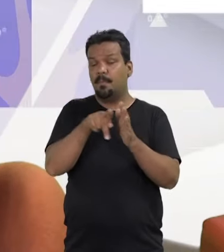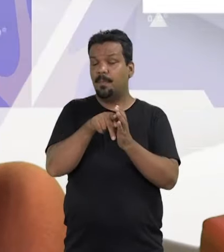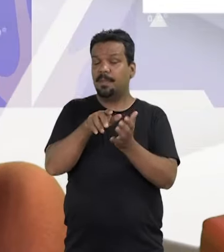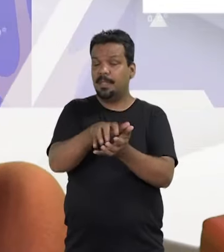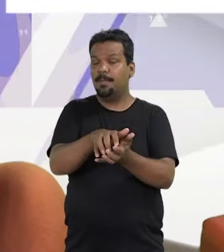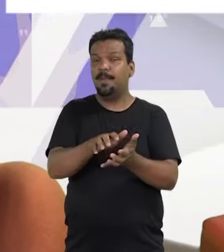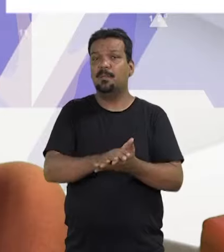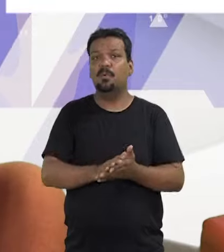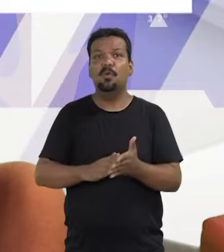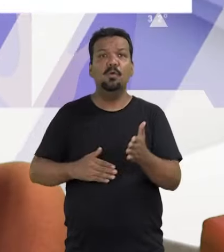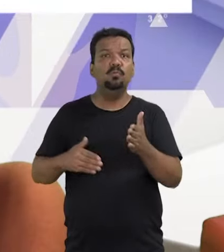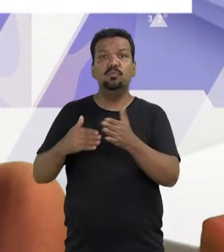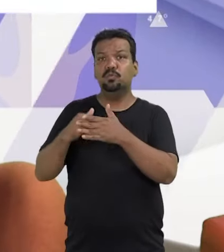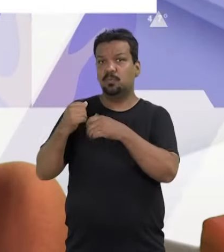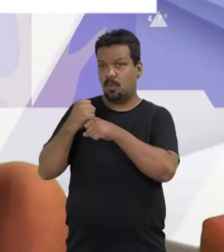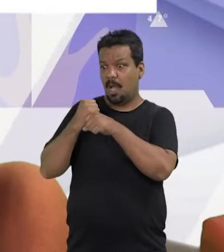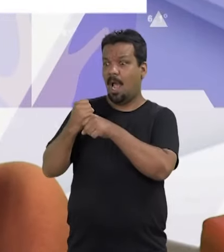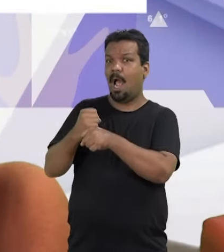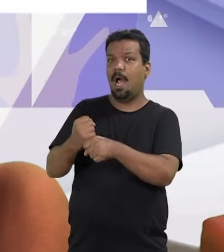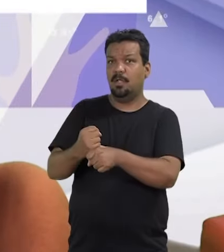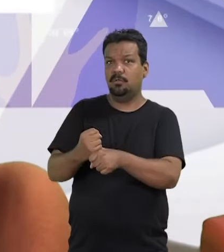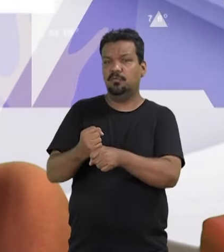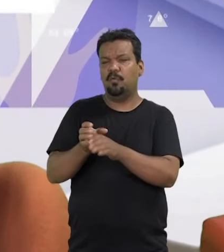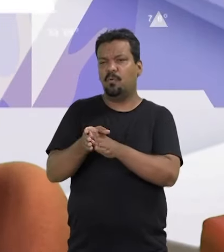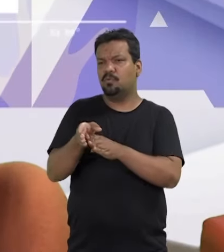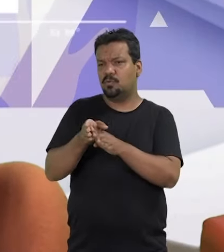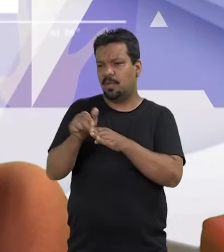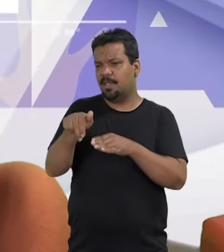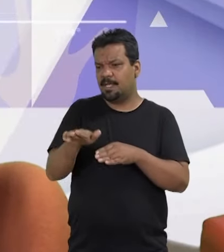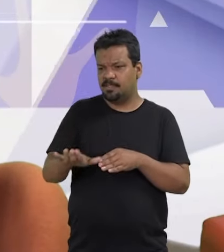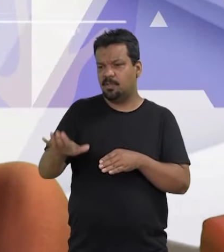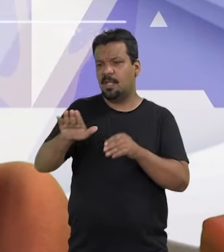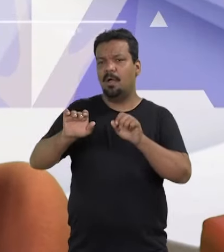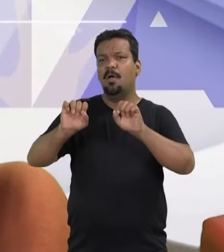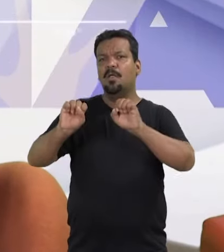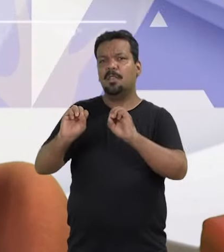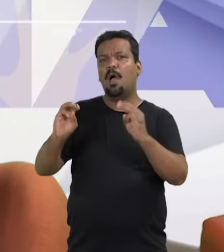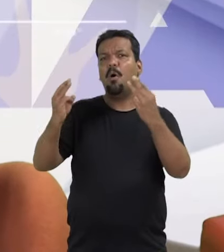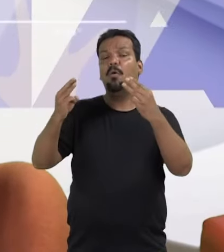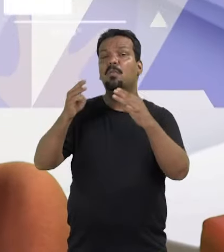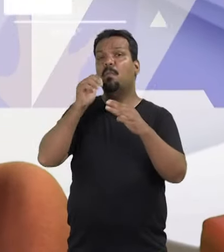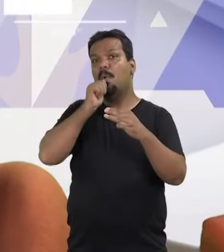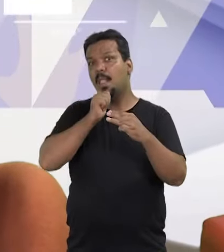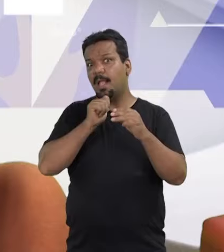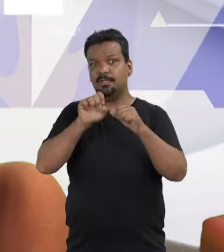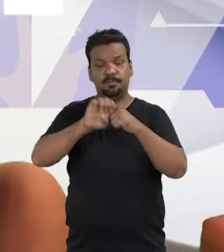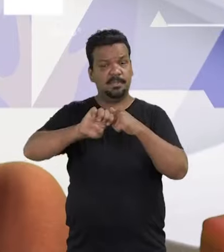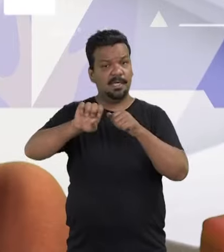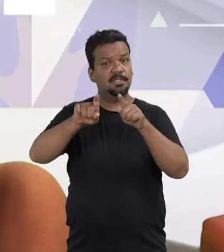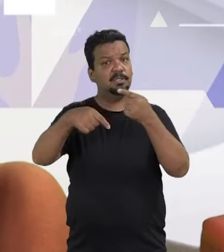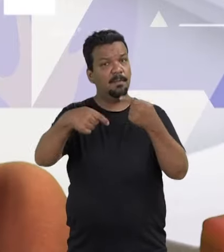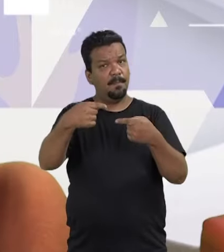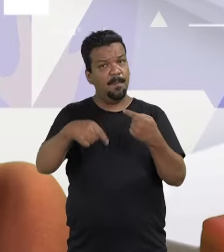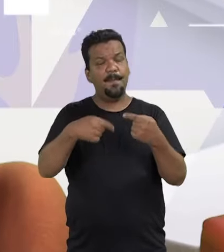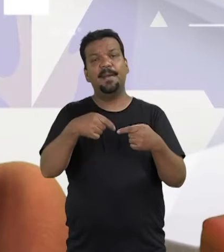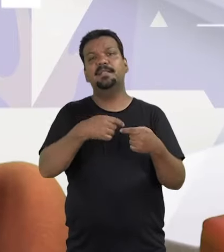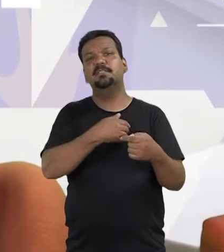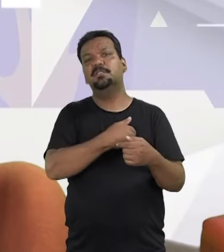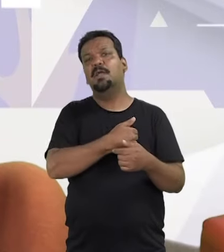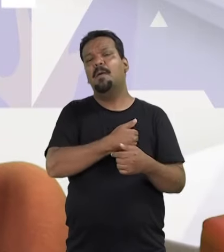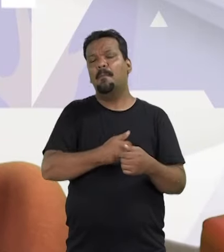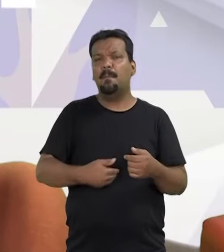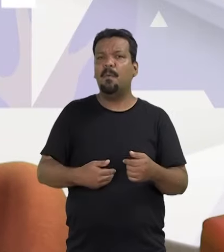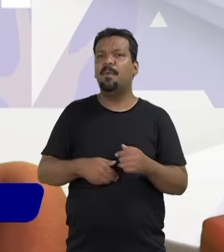Pernambuco. Nos últimos anos, foi consultora nacional da ONU Mulheres. É especialista em políticas